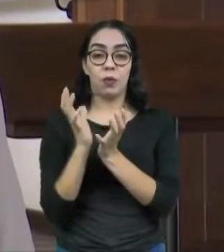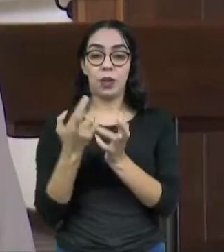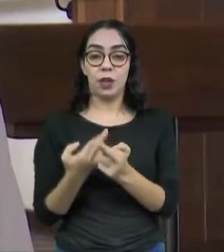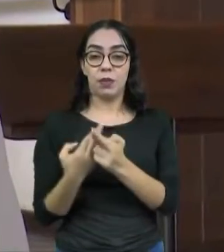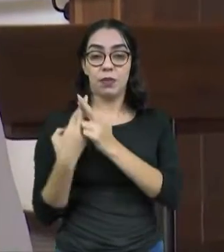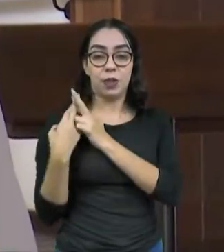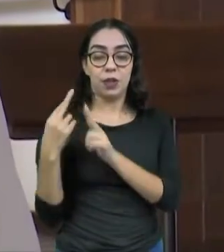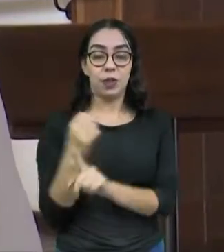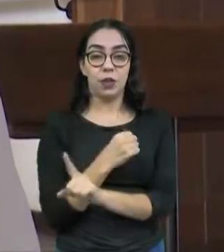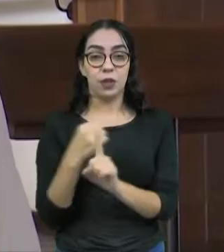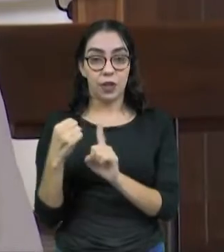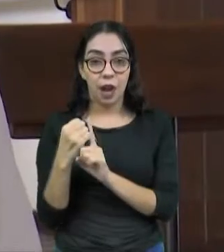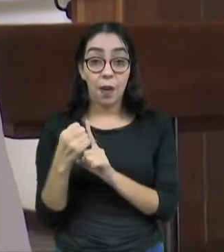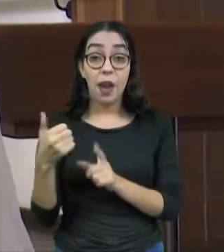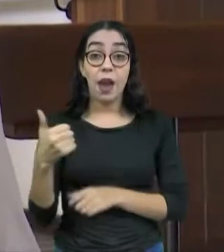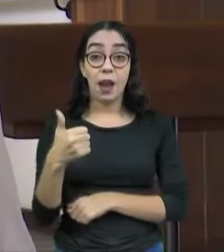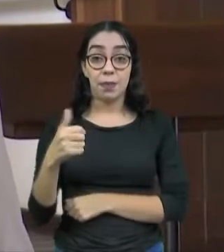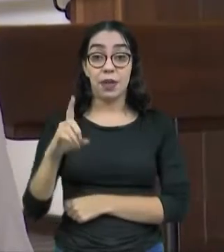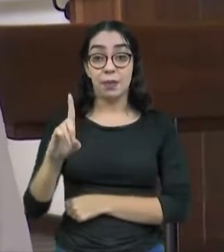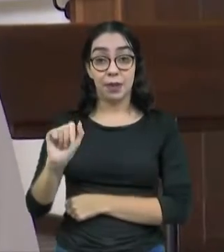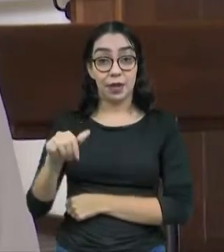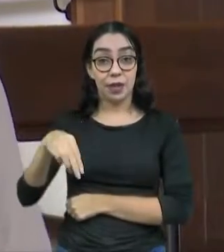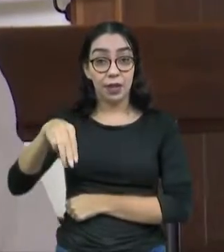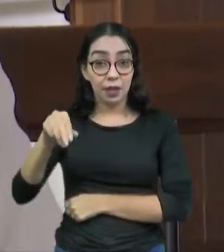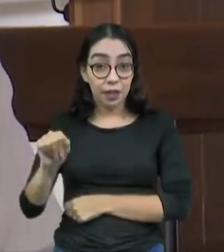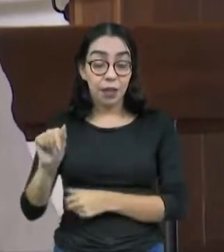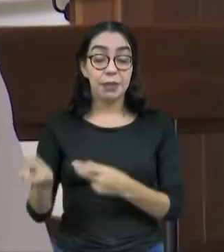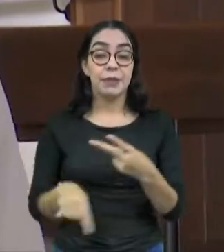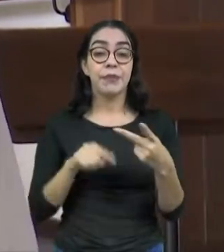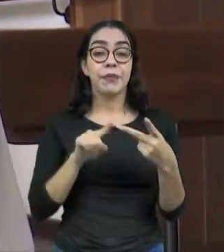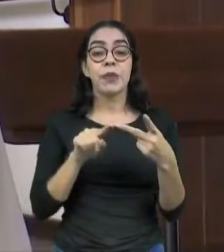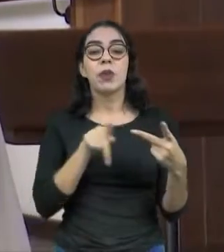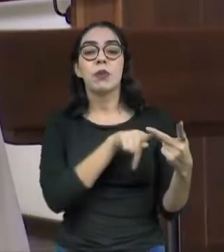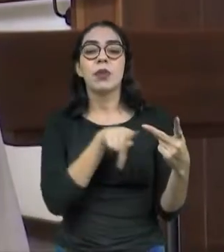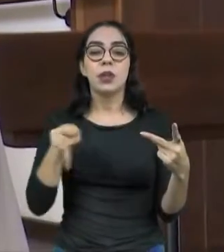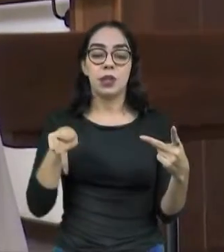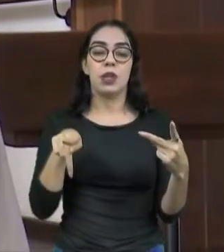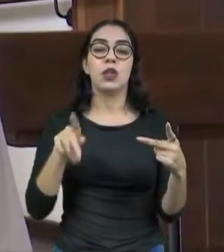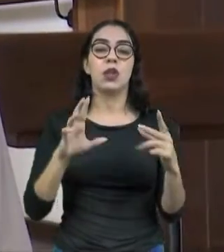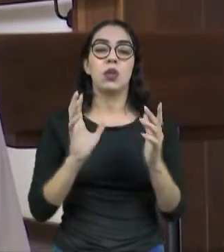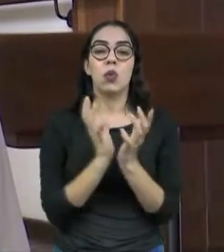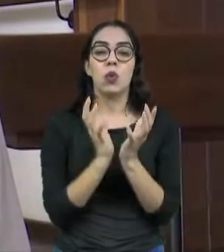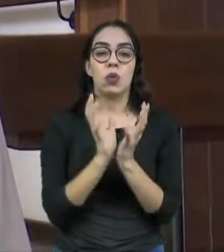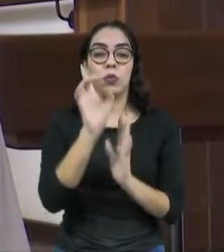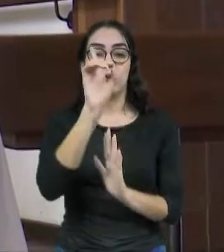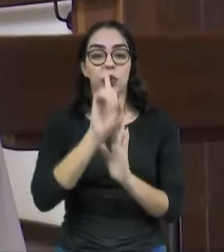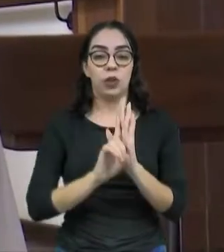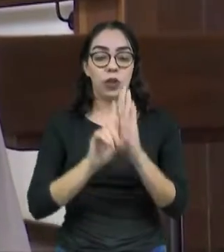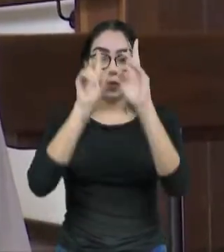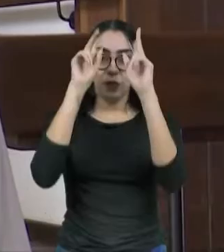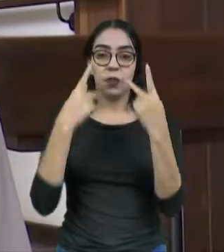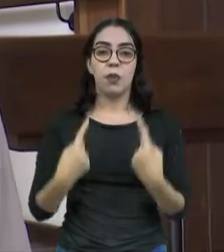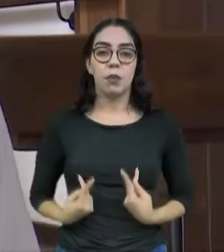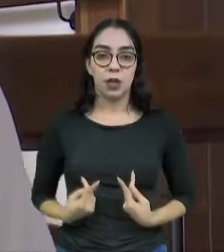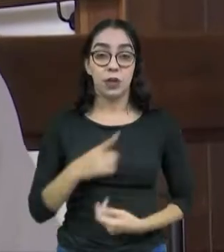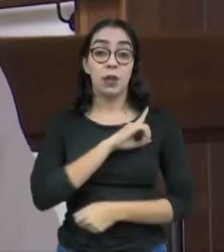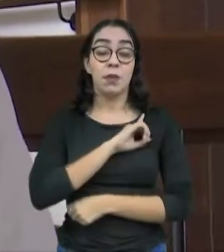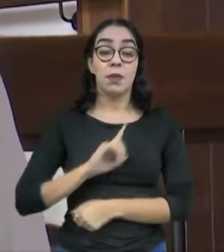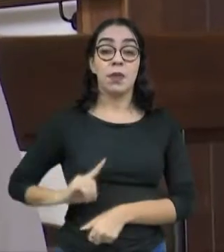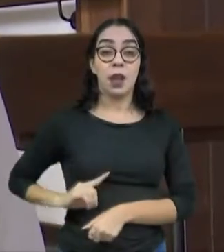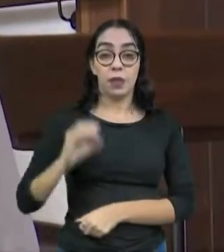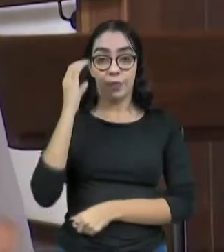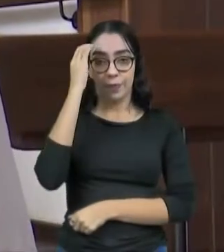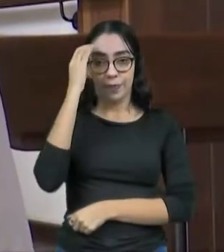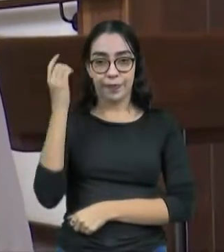a primeira-dama, Cristiane Leitão, e o presidente da Comissão de Direitos Humanos e Cidadania, o deputado do PSOL, Renato Rosano.